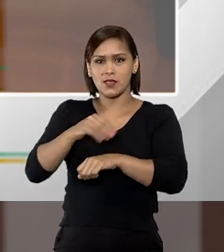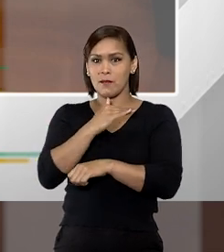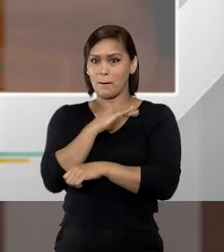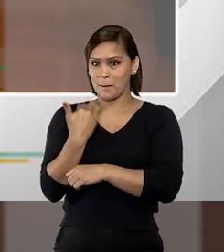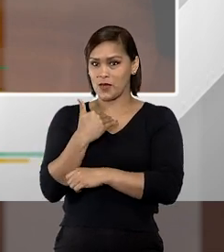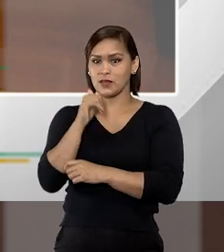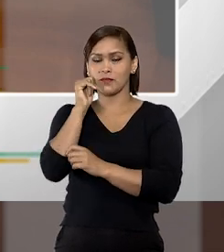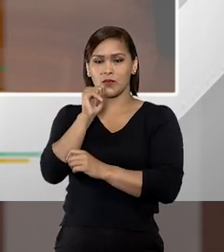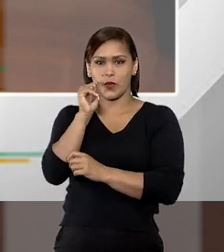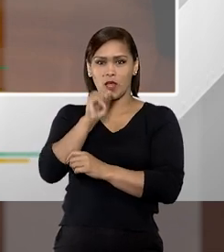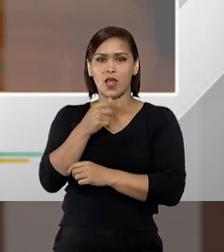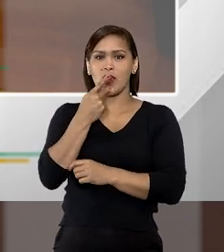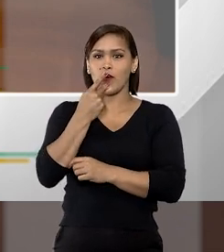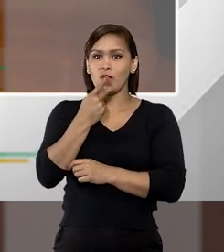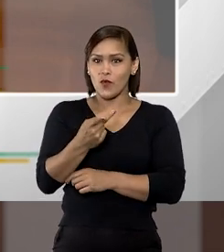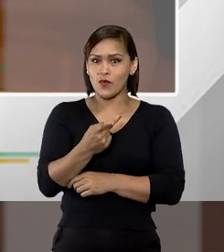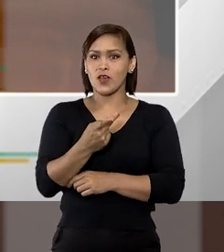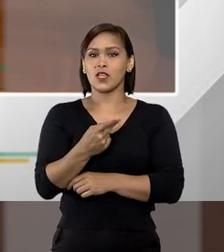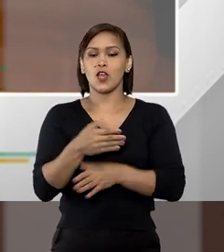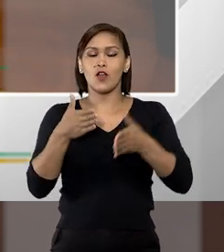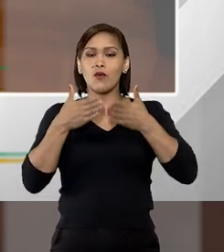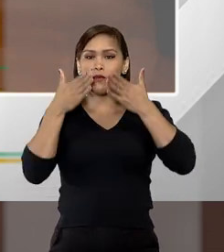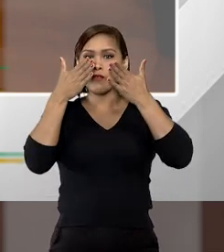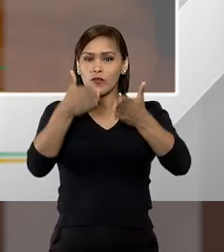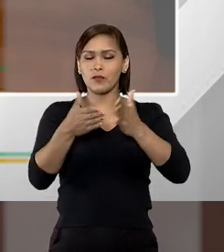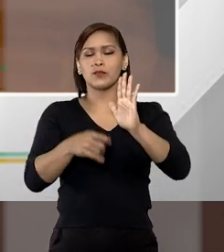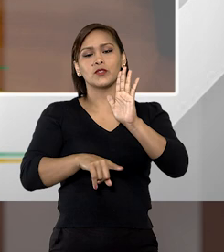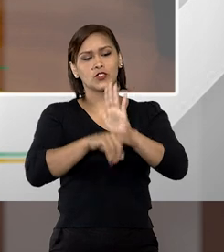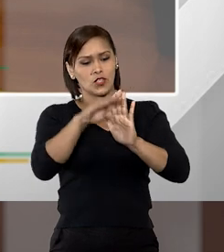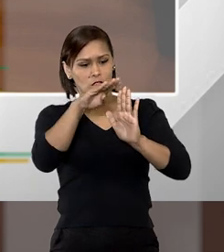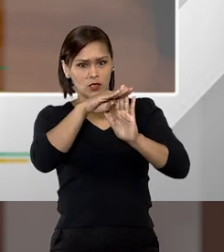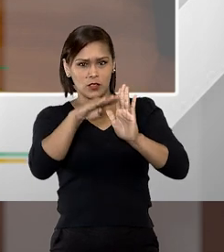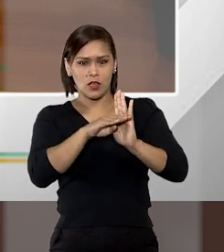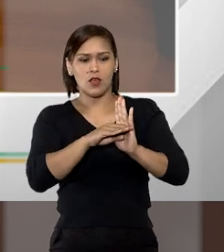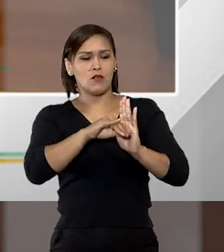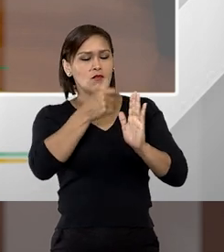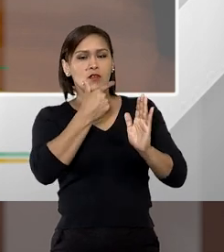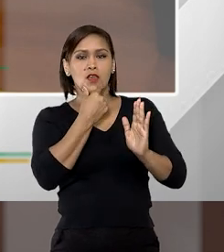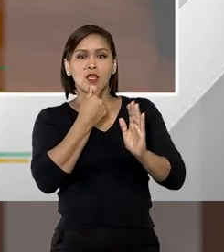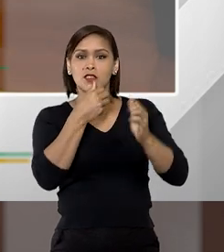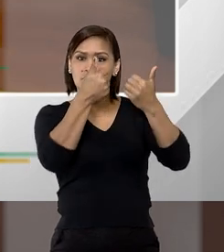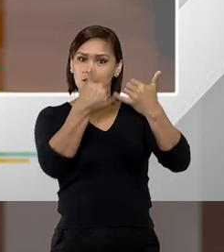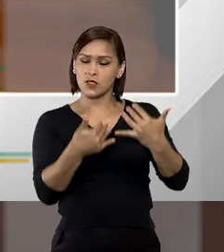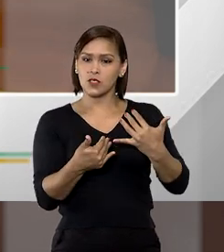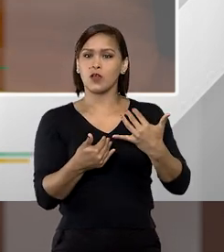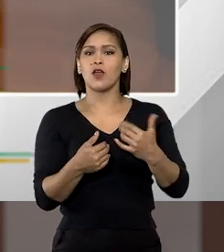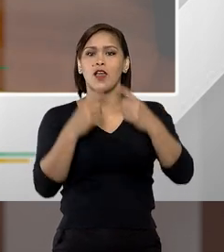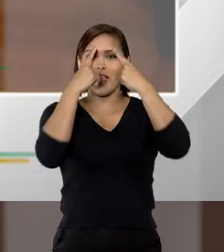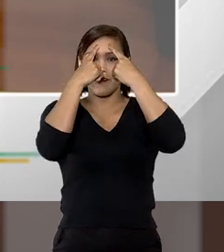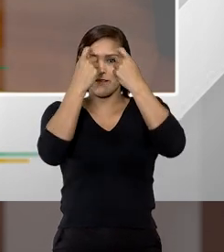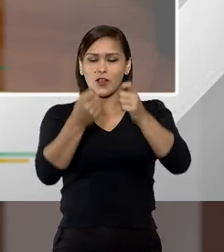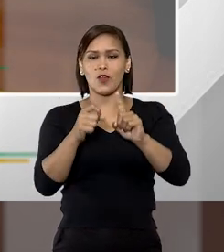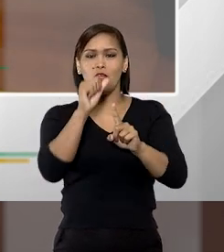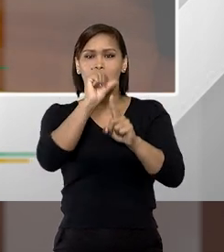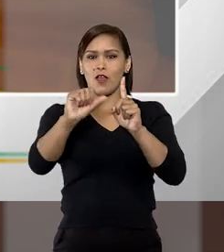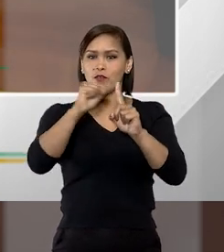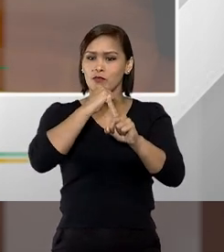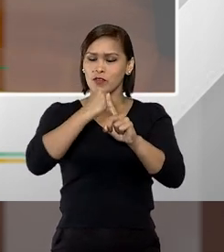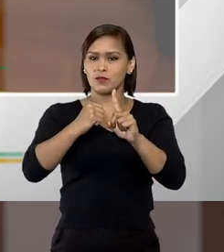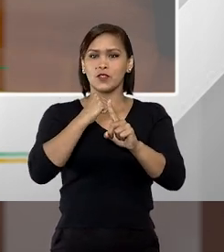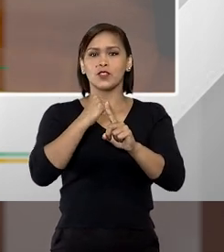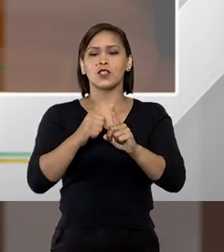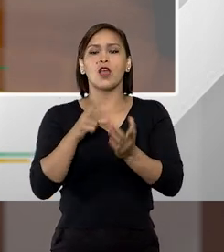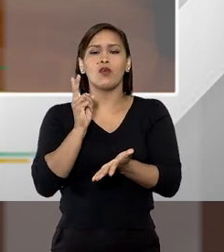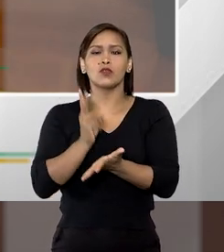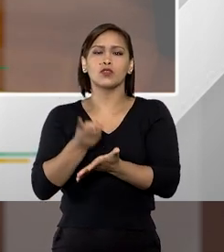nós estamos falando sim de dados objetivos, doutor, Jorzenil mencionou isso, a violência, o feminicídio é sempre